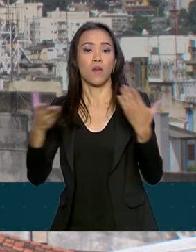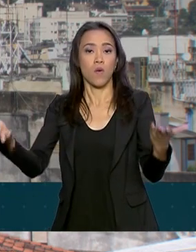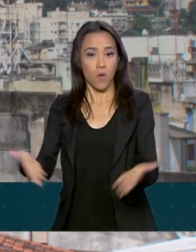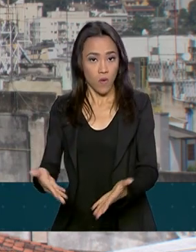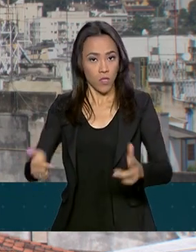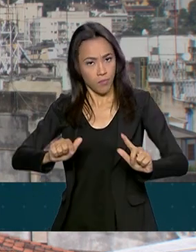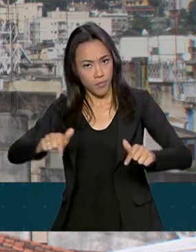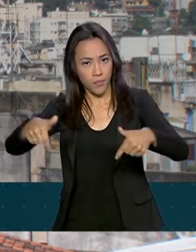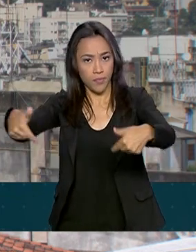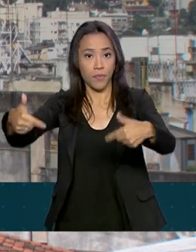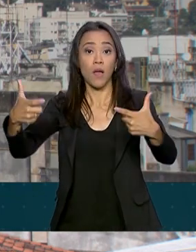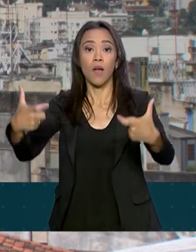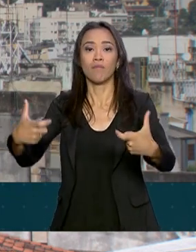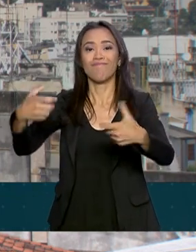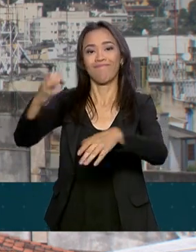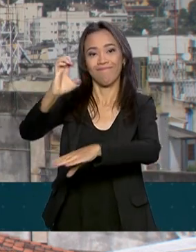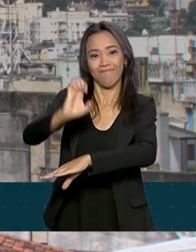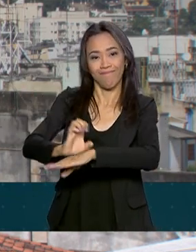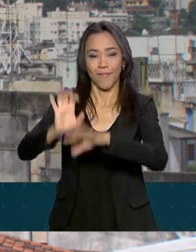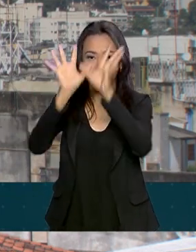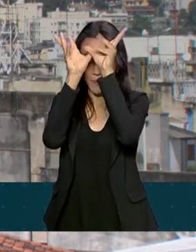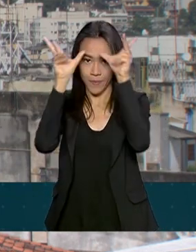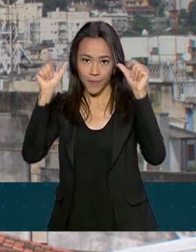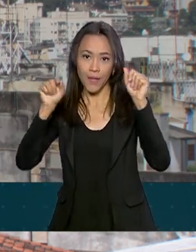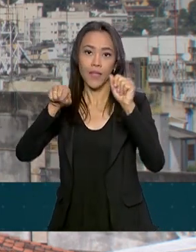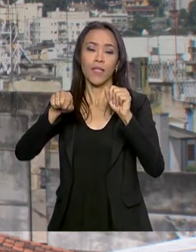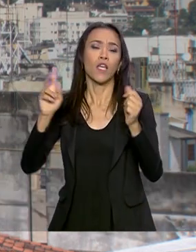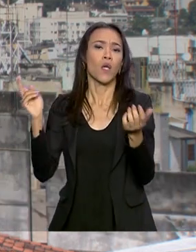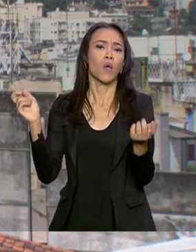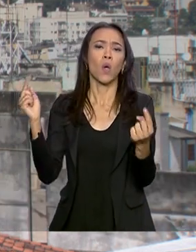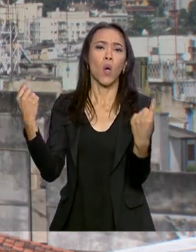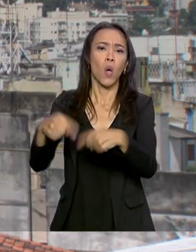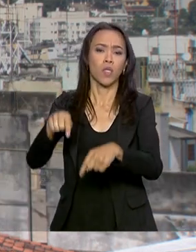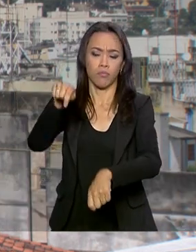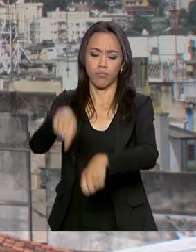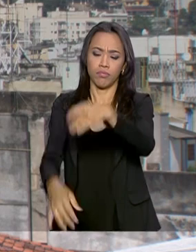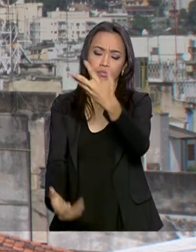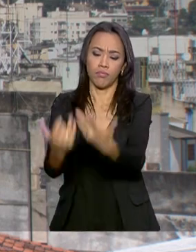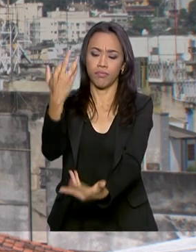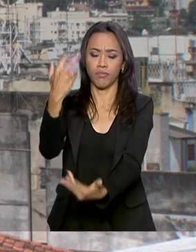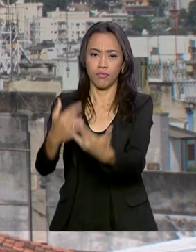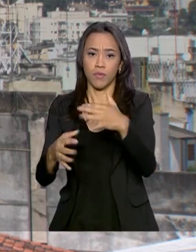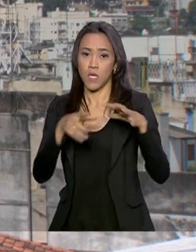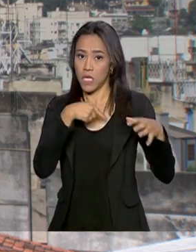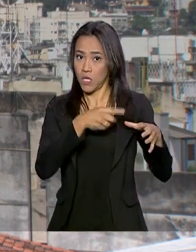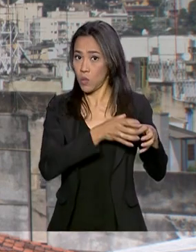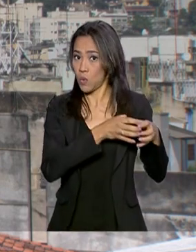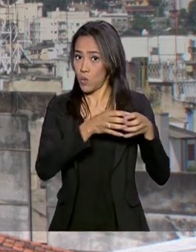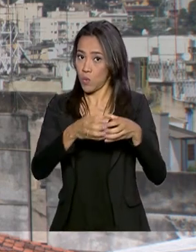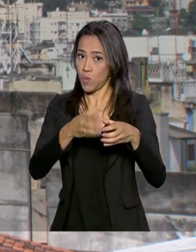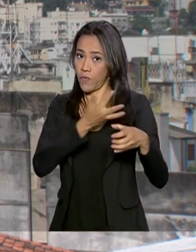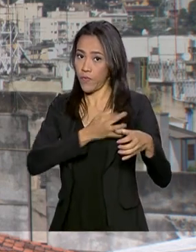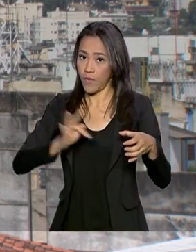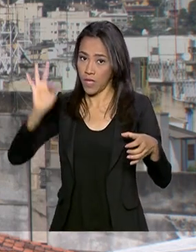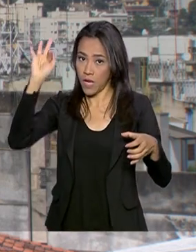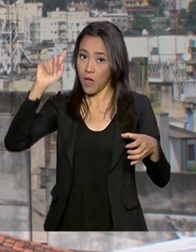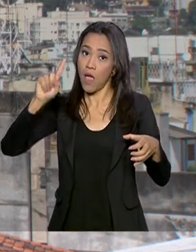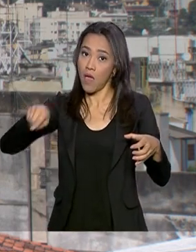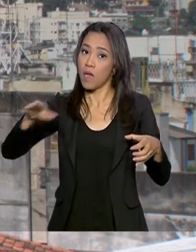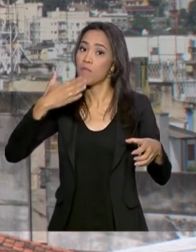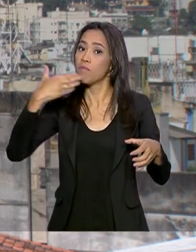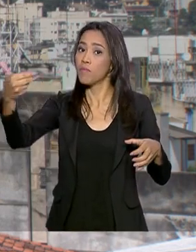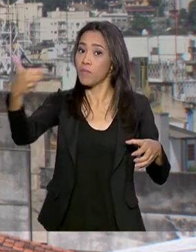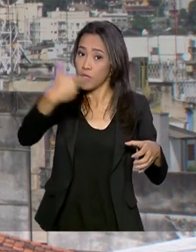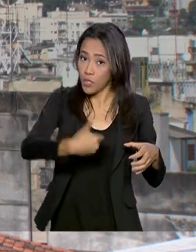no estado do Acre para combater incêndios florestais e queimadas. O reforço dos agentes federais foi solicitado pelo governador do Acre